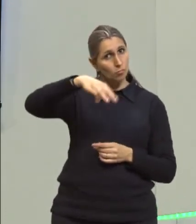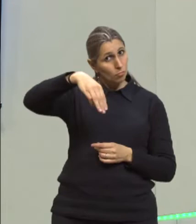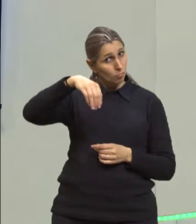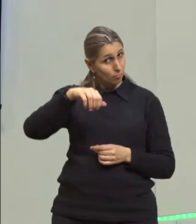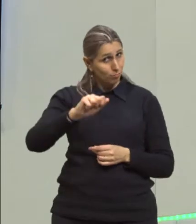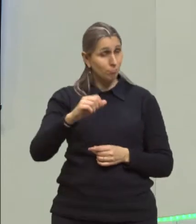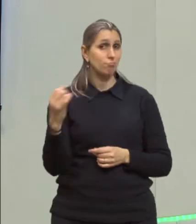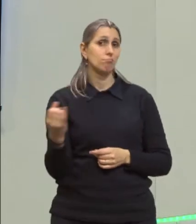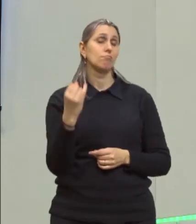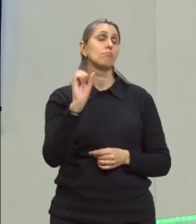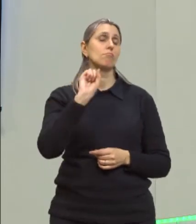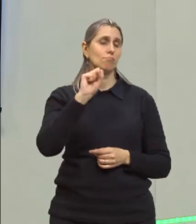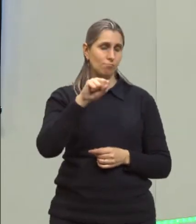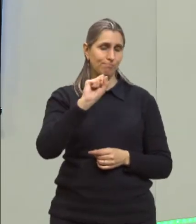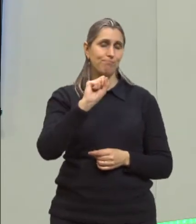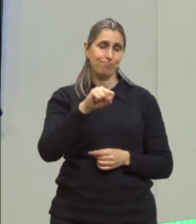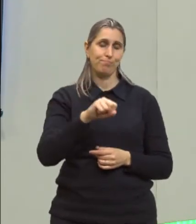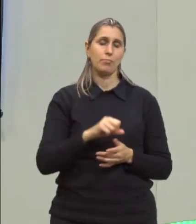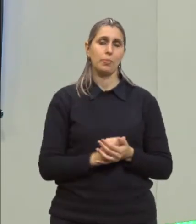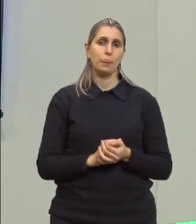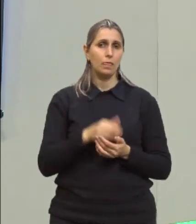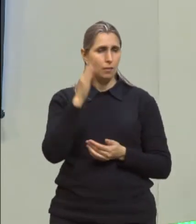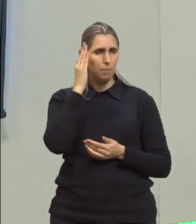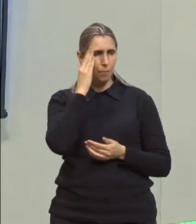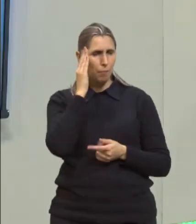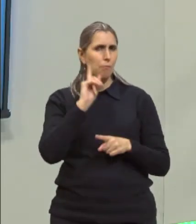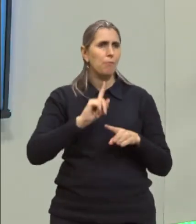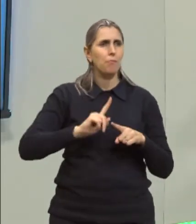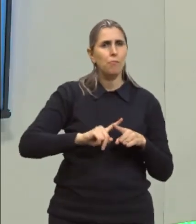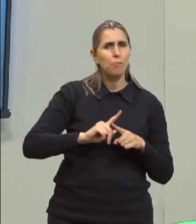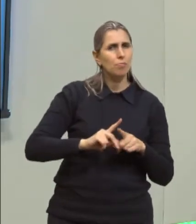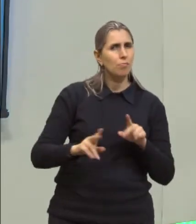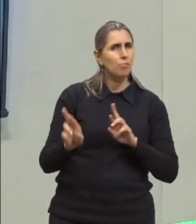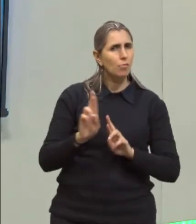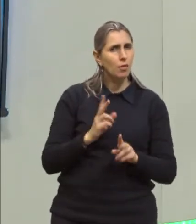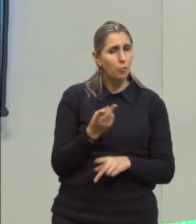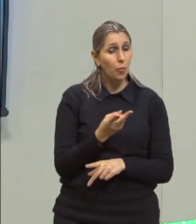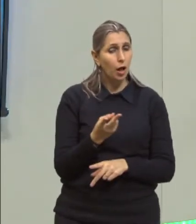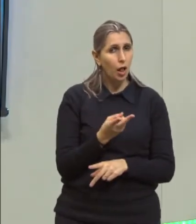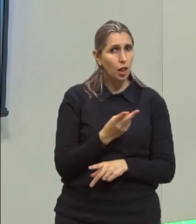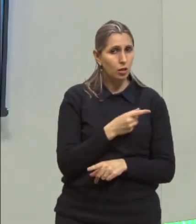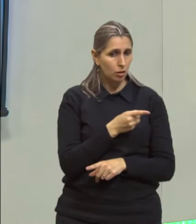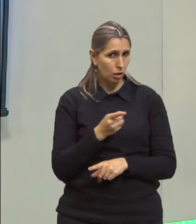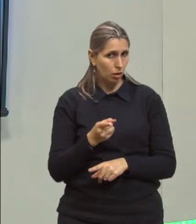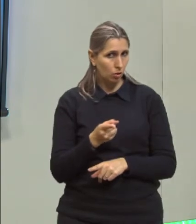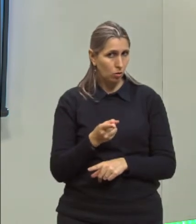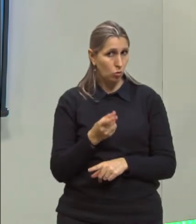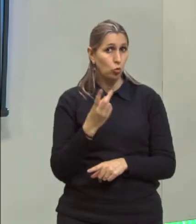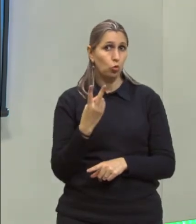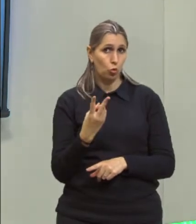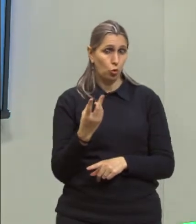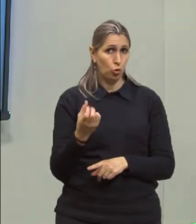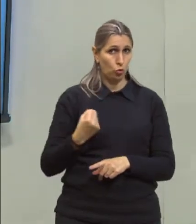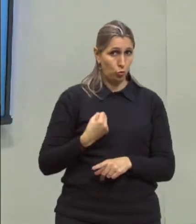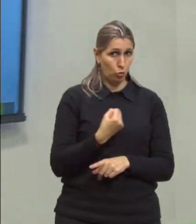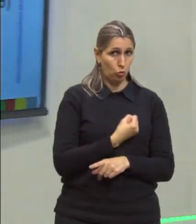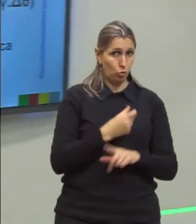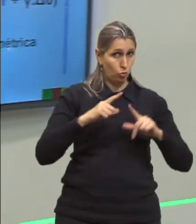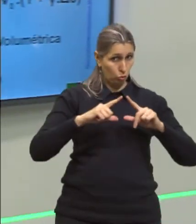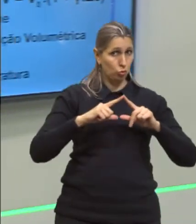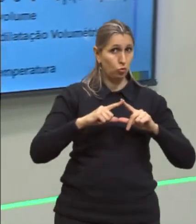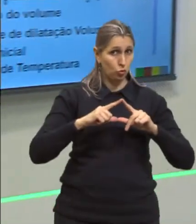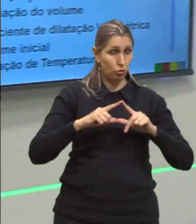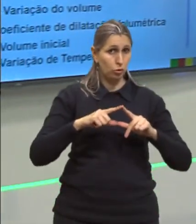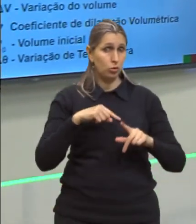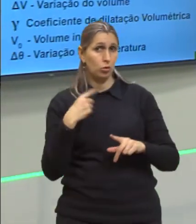Isso é importante? Sim. É importante sabermos por quê. Se tiver uma relação entre elas, entre os dois coeficientes de dilatação, nós,